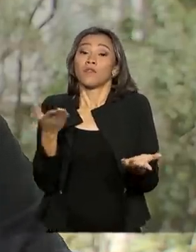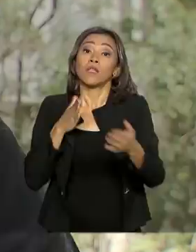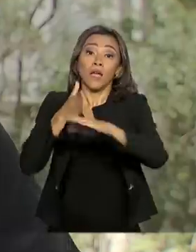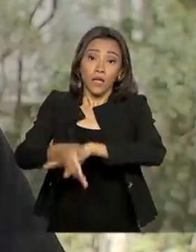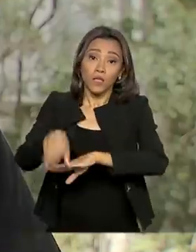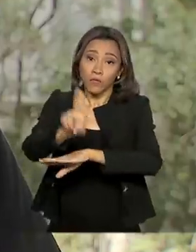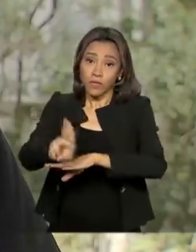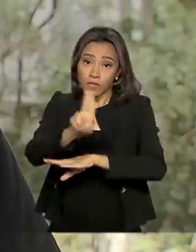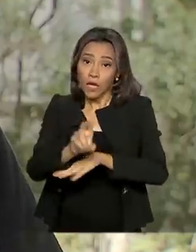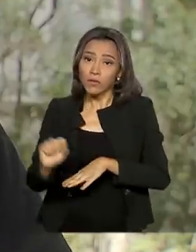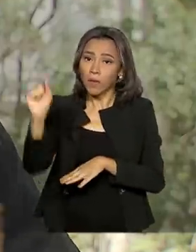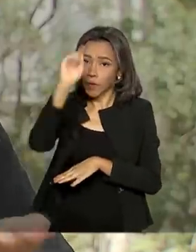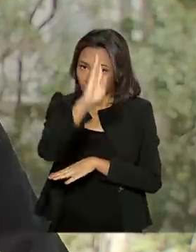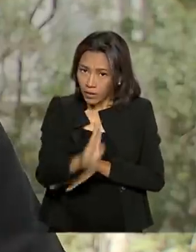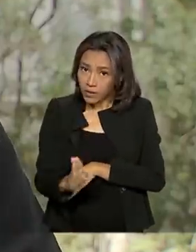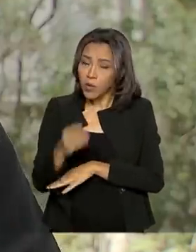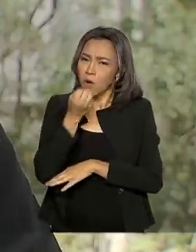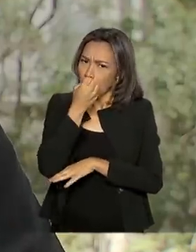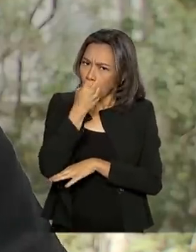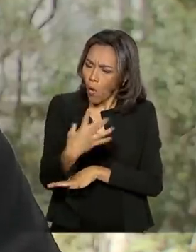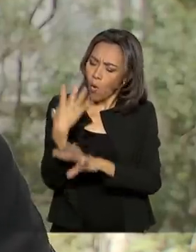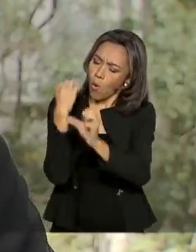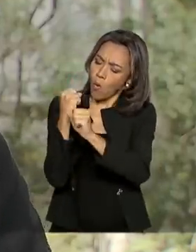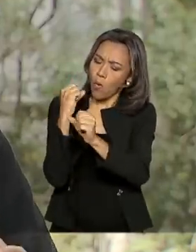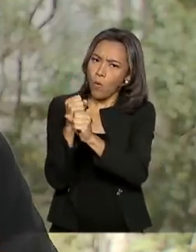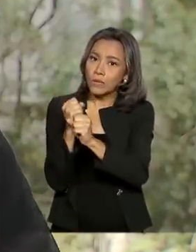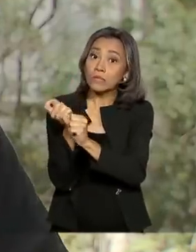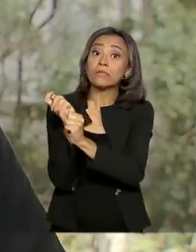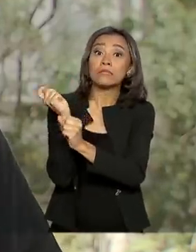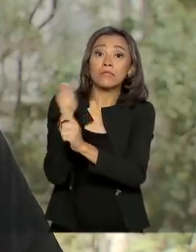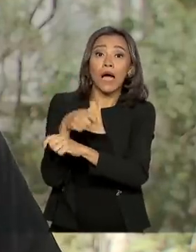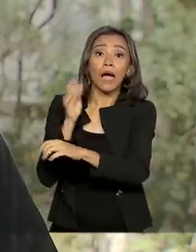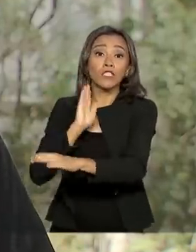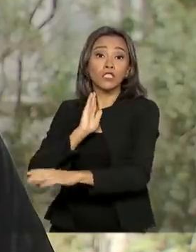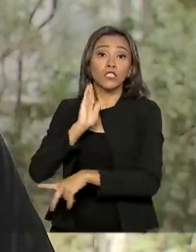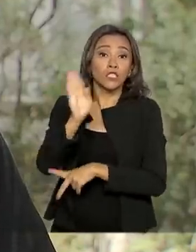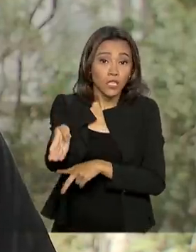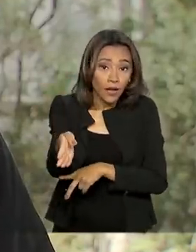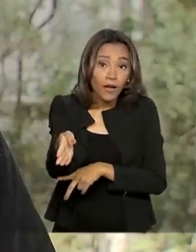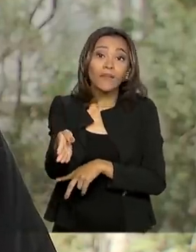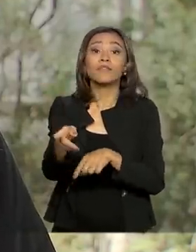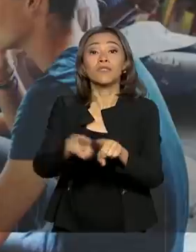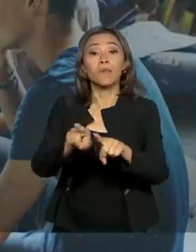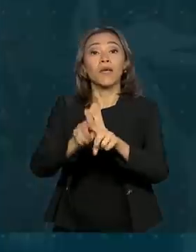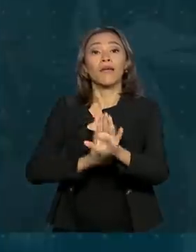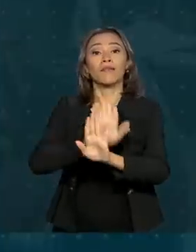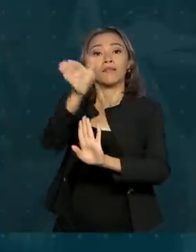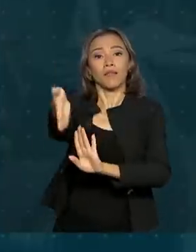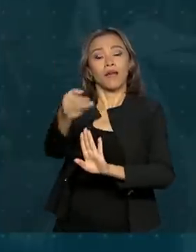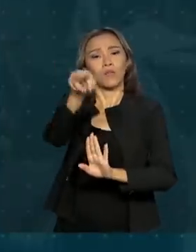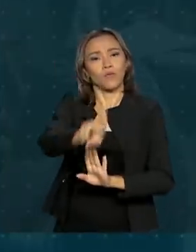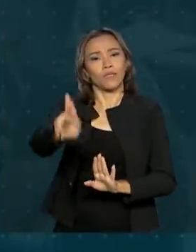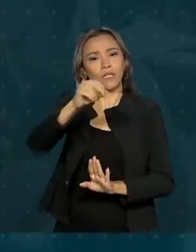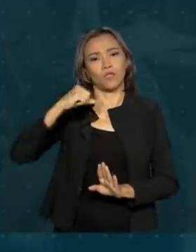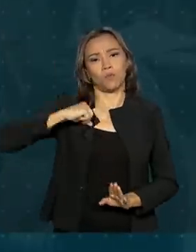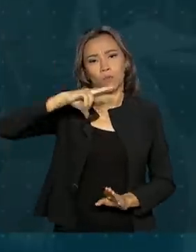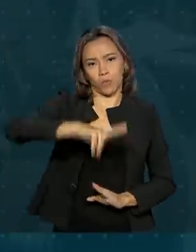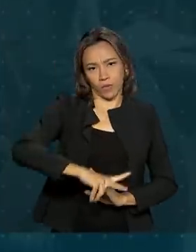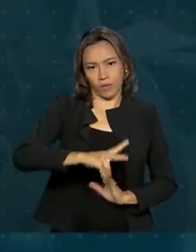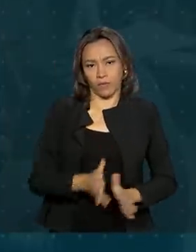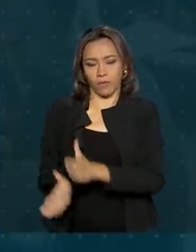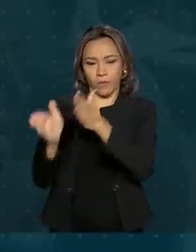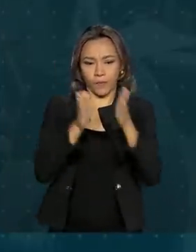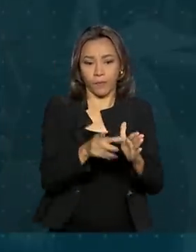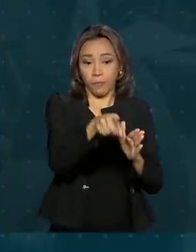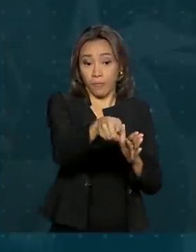o aluno bem classificado pode ainda ingressar direto em universidades de Portugal. O SISU seleciona os